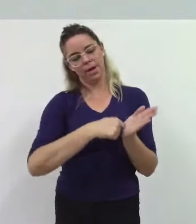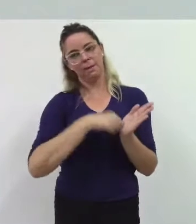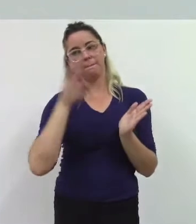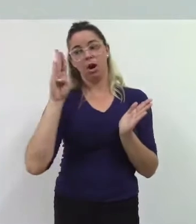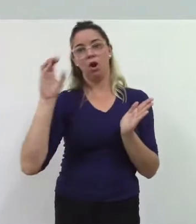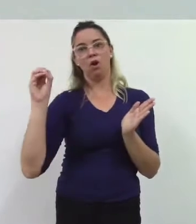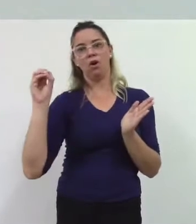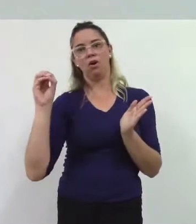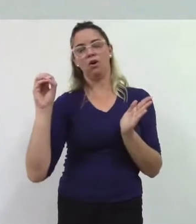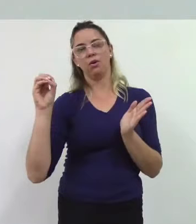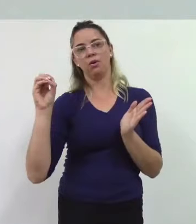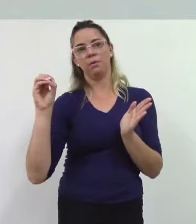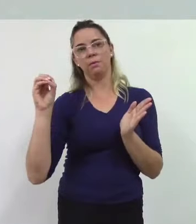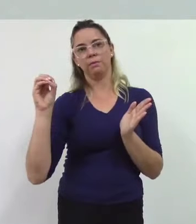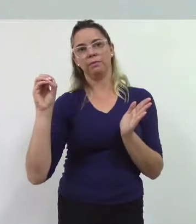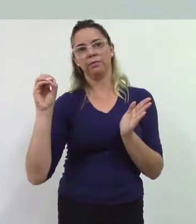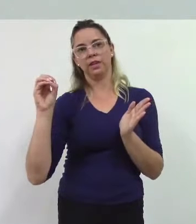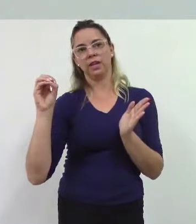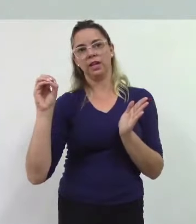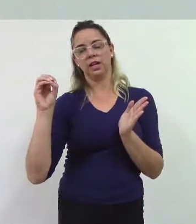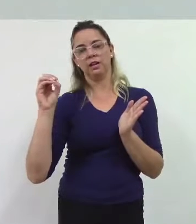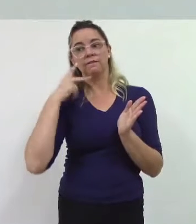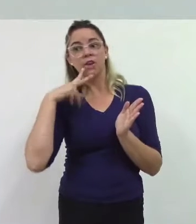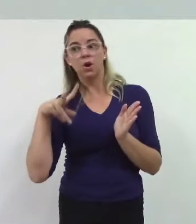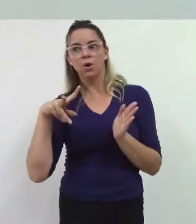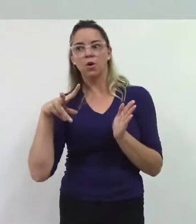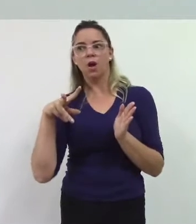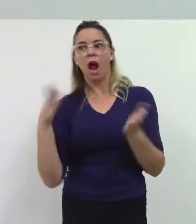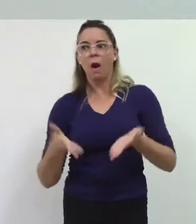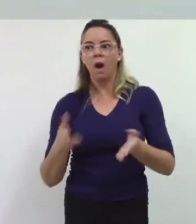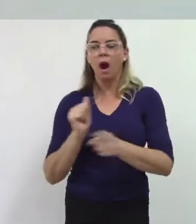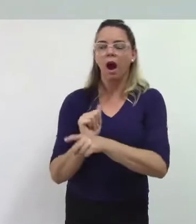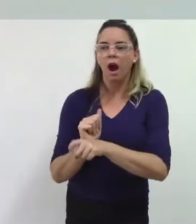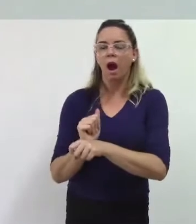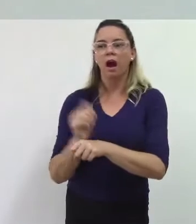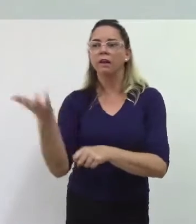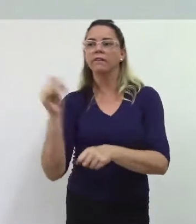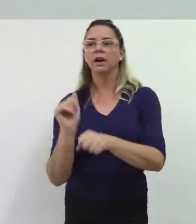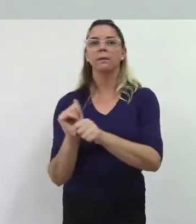lavrar um fragante, um TCO,